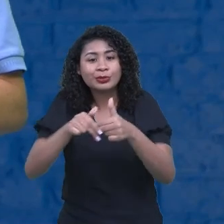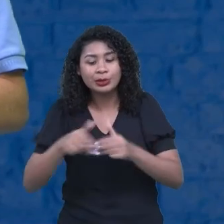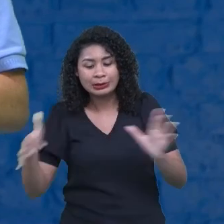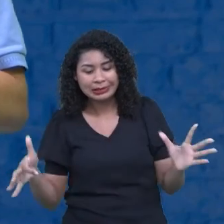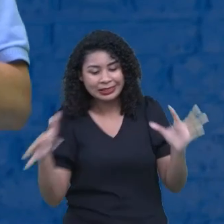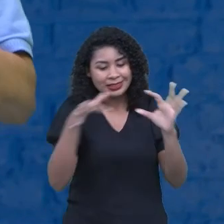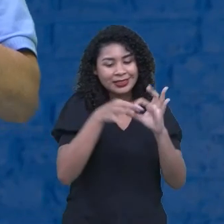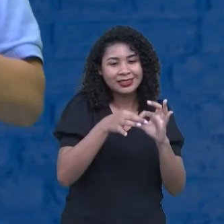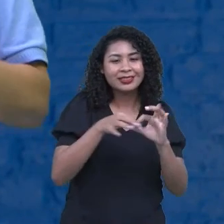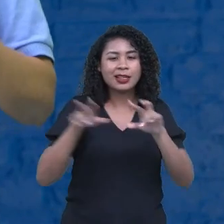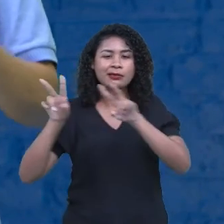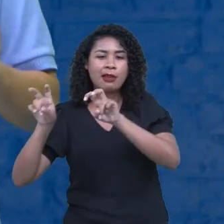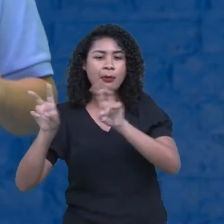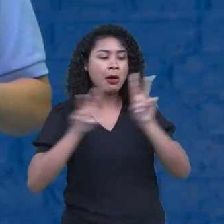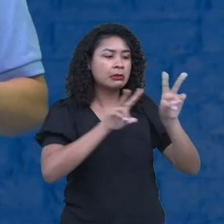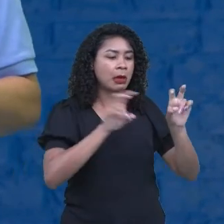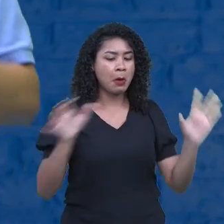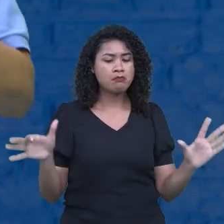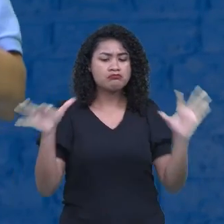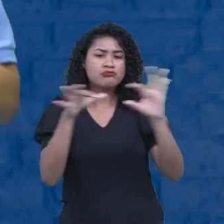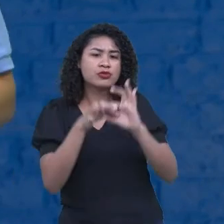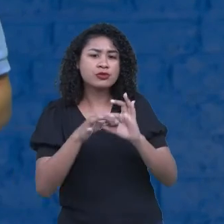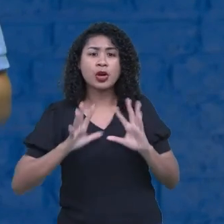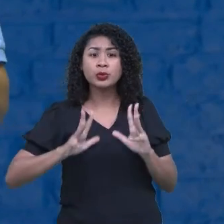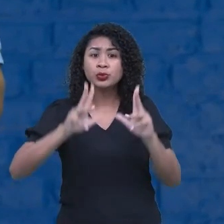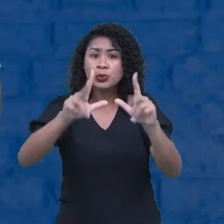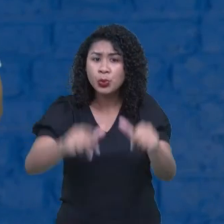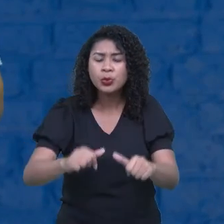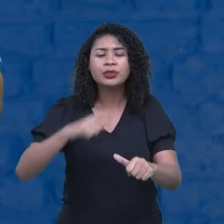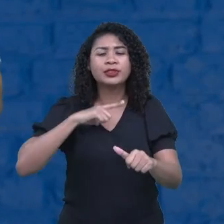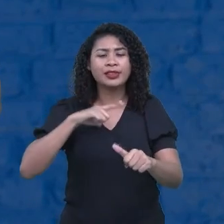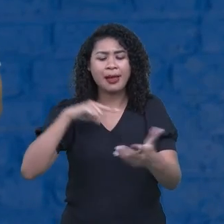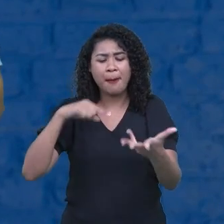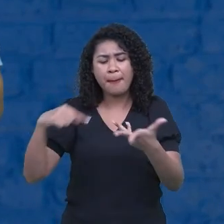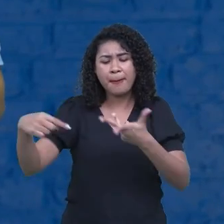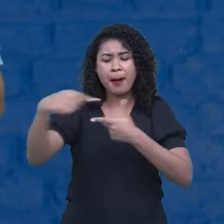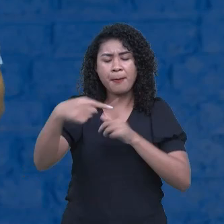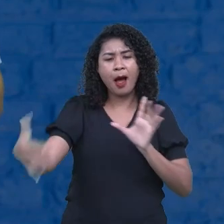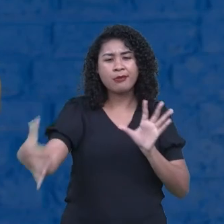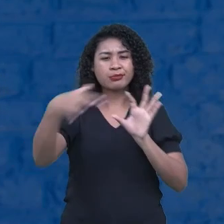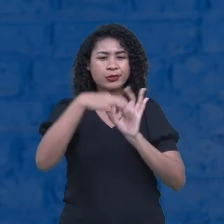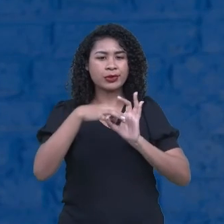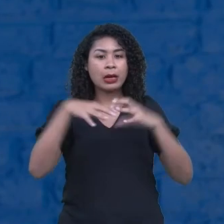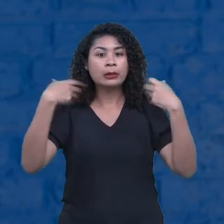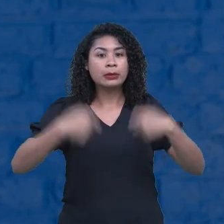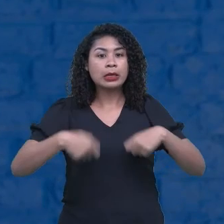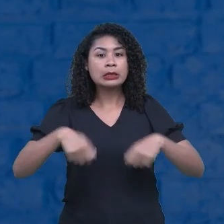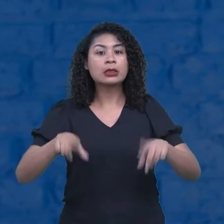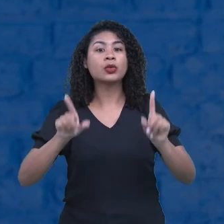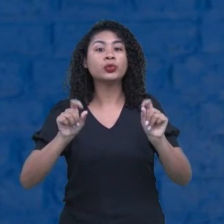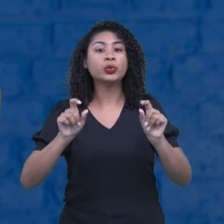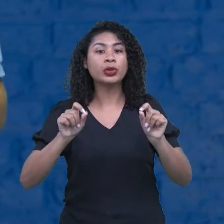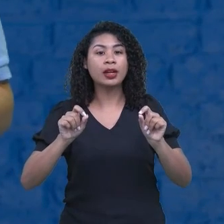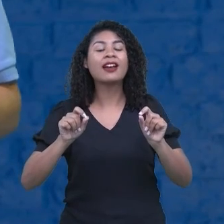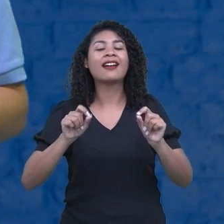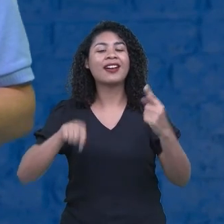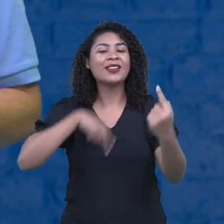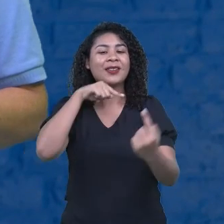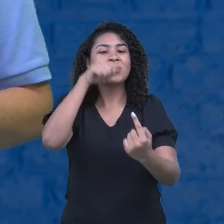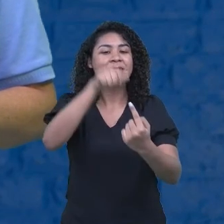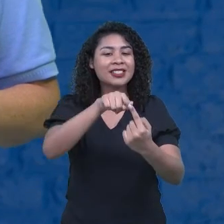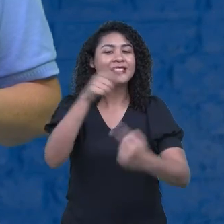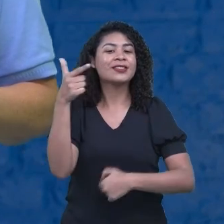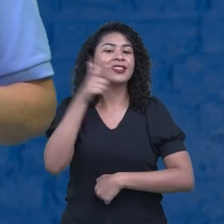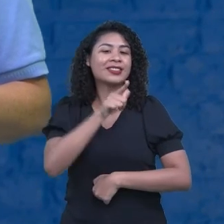conectado. Eu sempre digo que tudo está conectado e que tudo depende do quê? Dos nossos objetivos, dos nossos